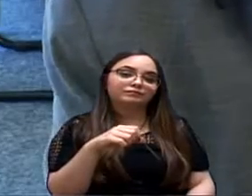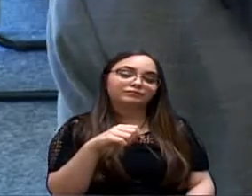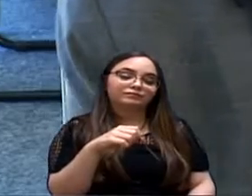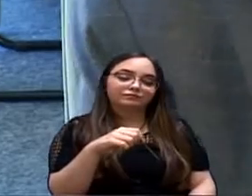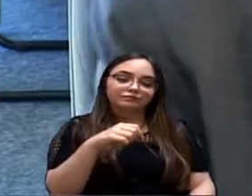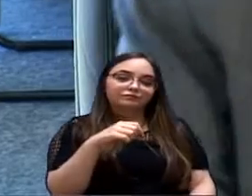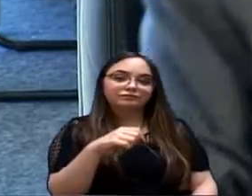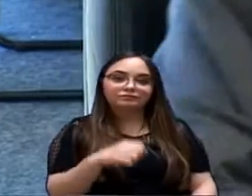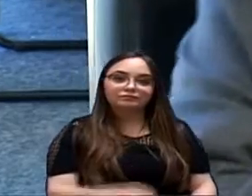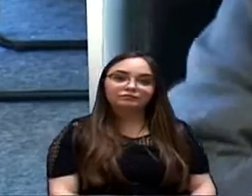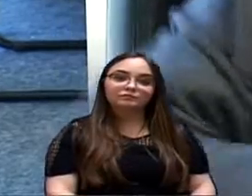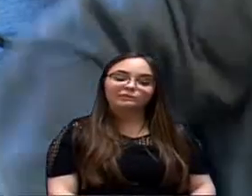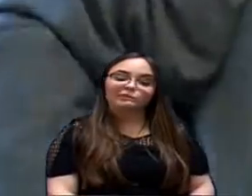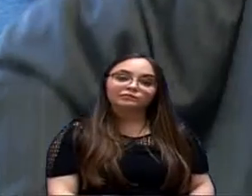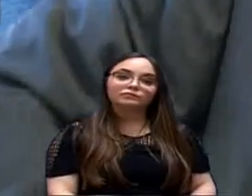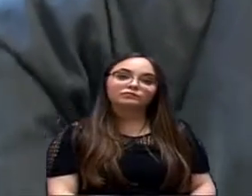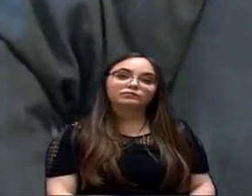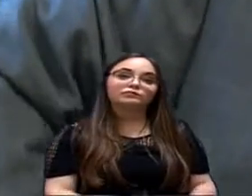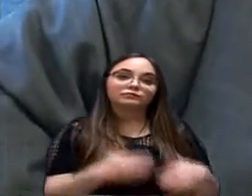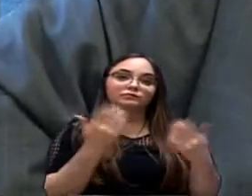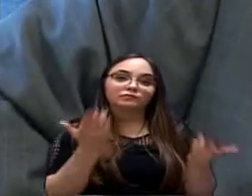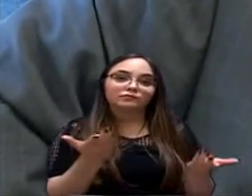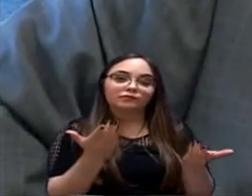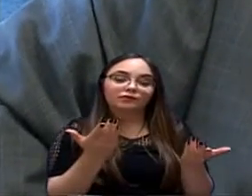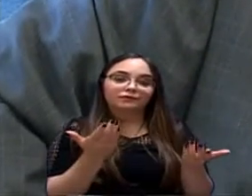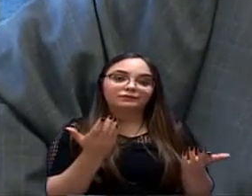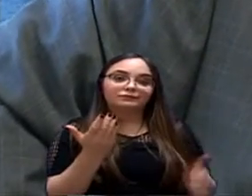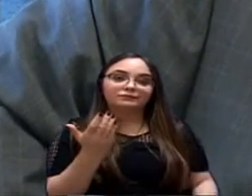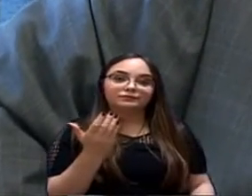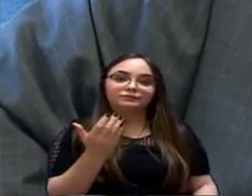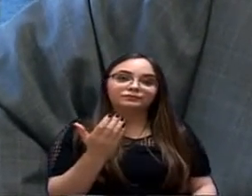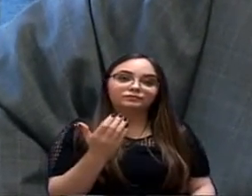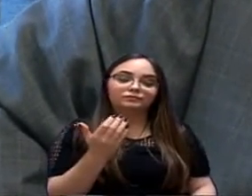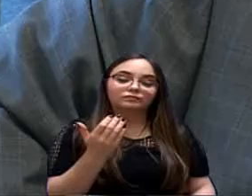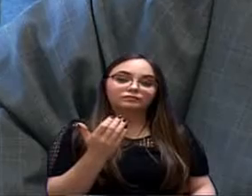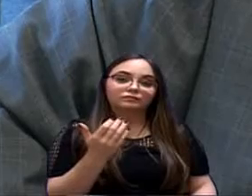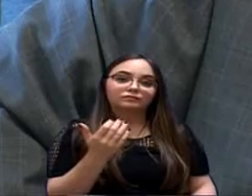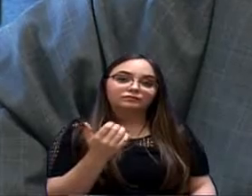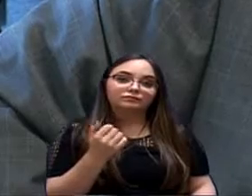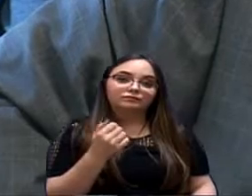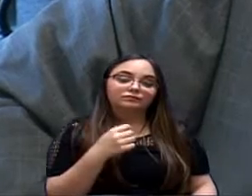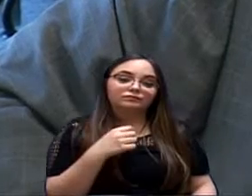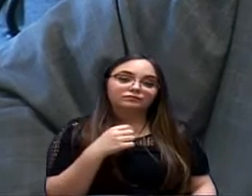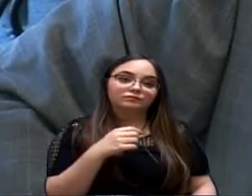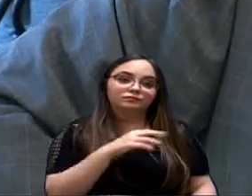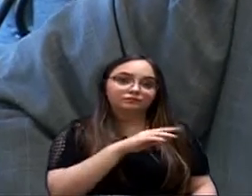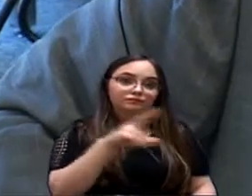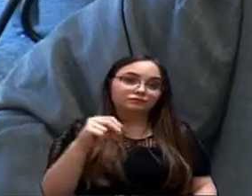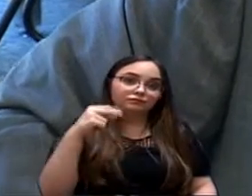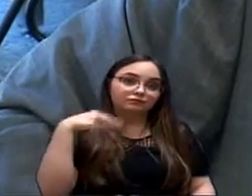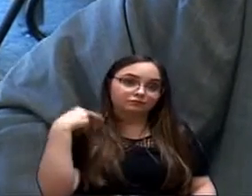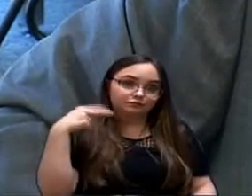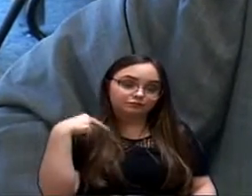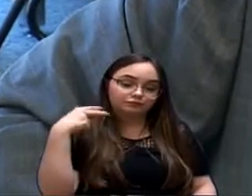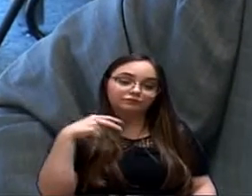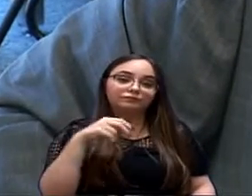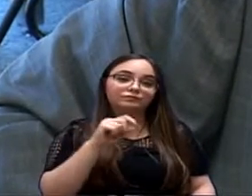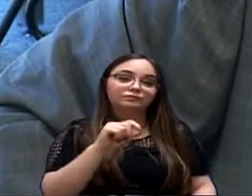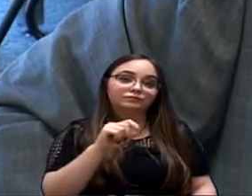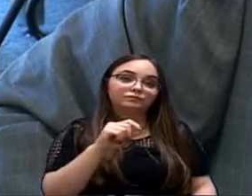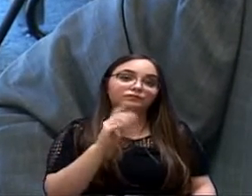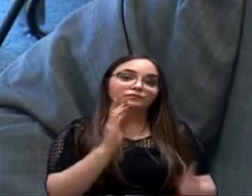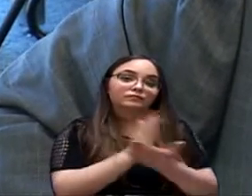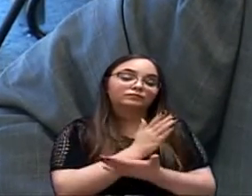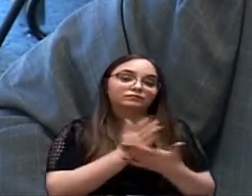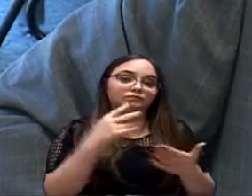providências. Pois bem, senhor presidente, nobre vereador autora do projeto, senhores vereadores, tem vereador